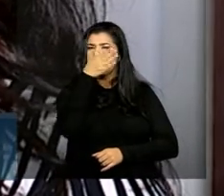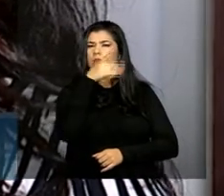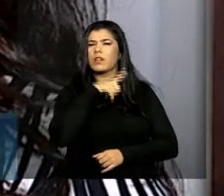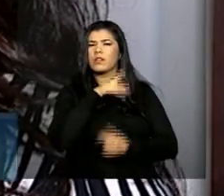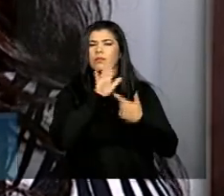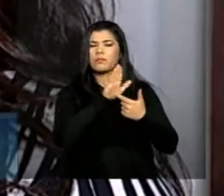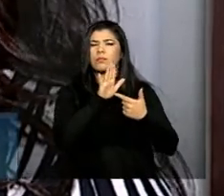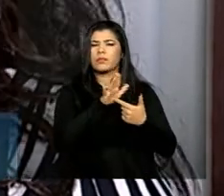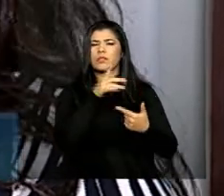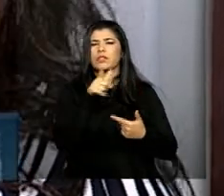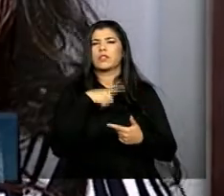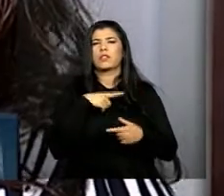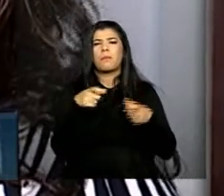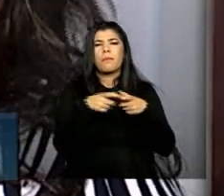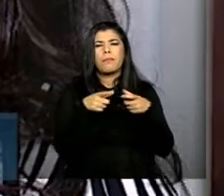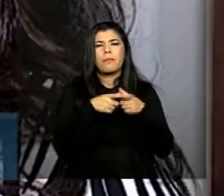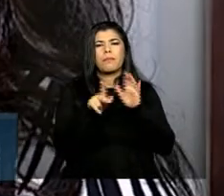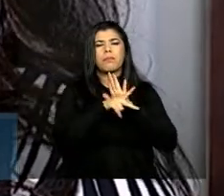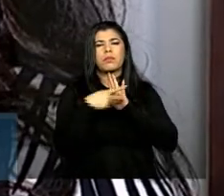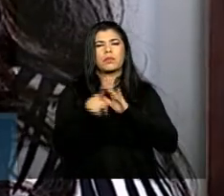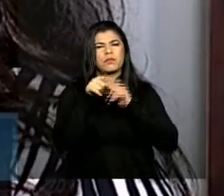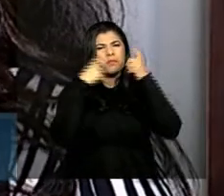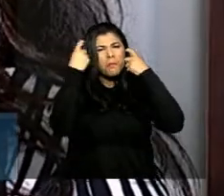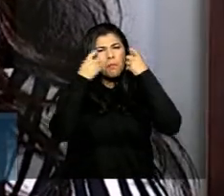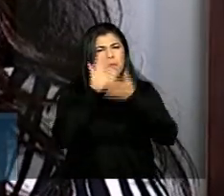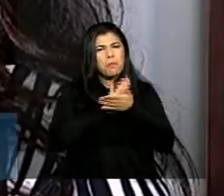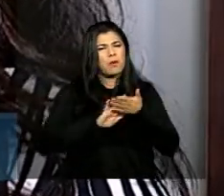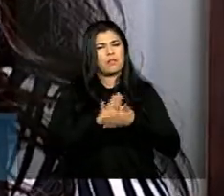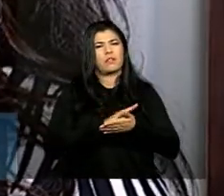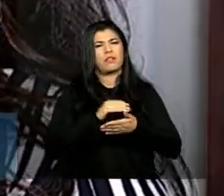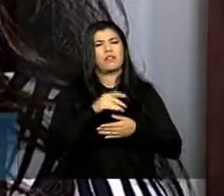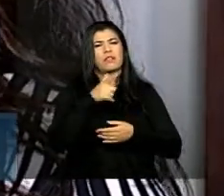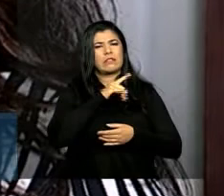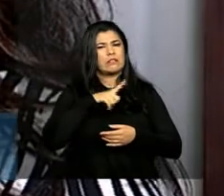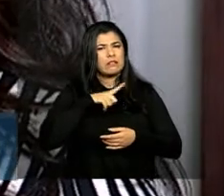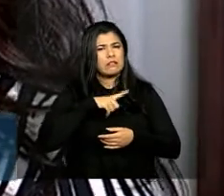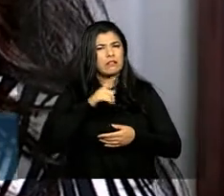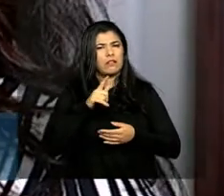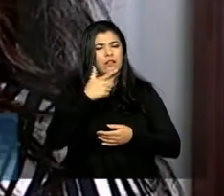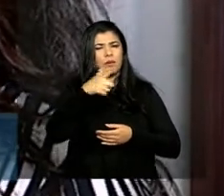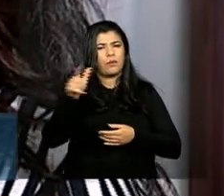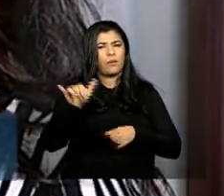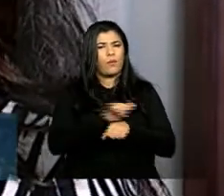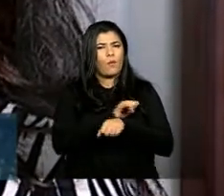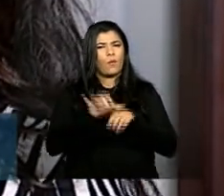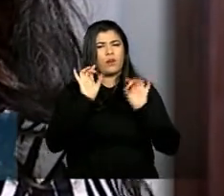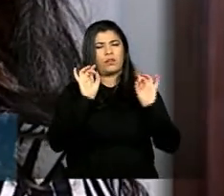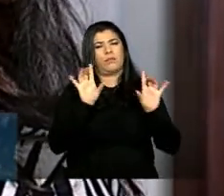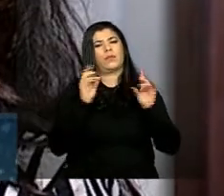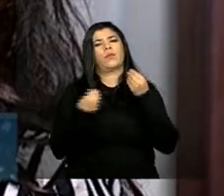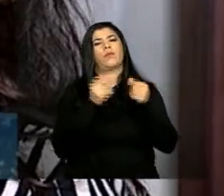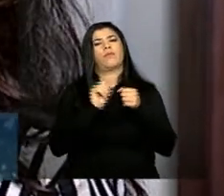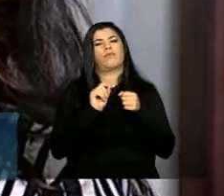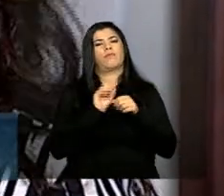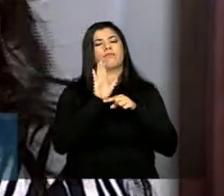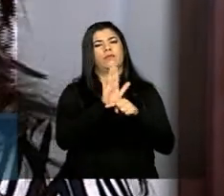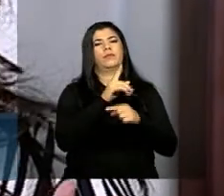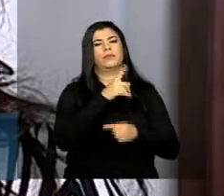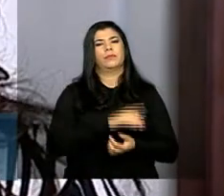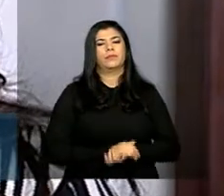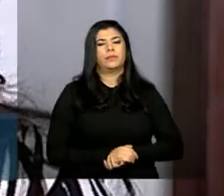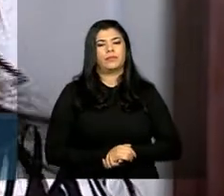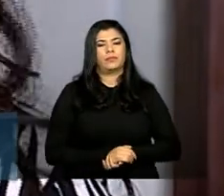agricultores pequenas propriedades isso preocupa vocês em alguma estratégia especial e para que eles não entendam nós nós nos